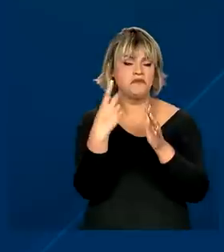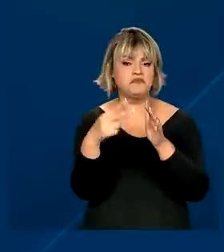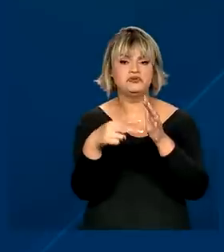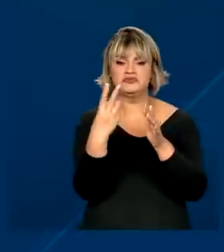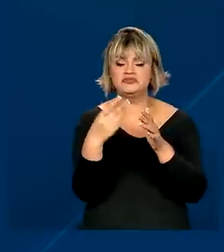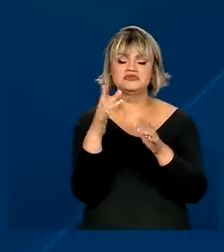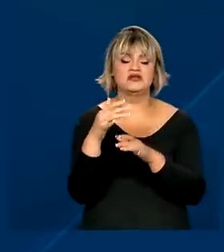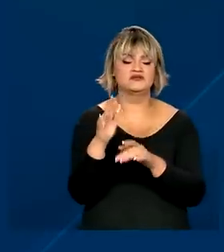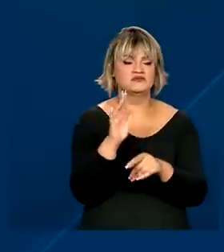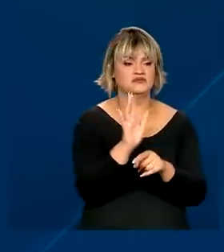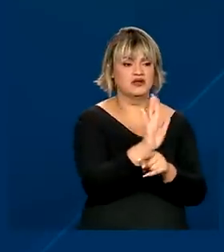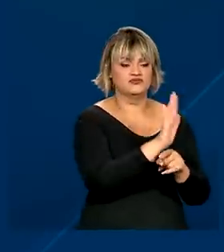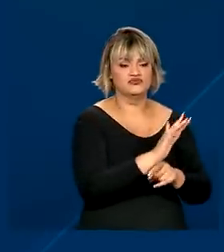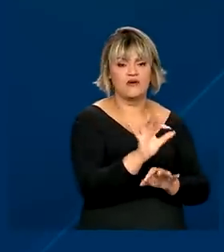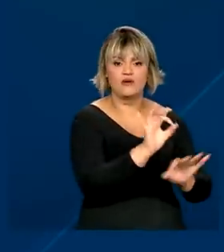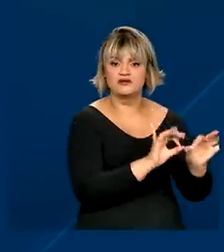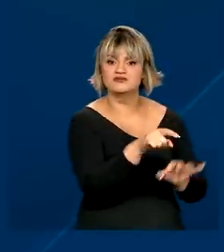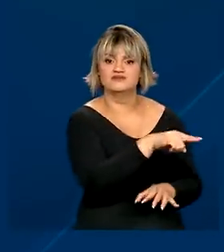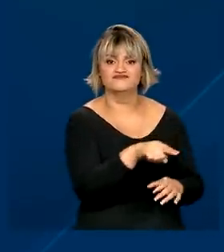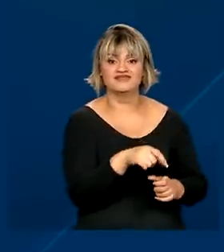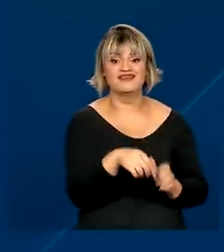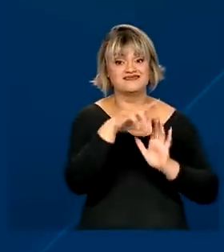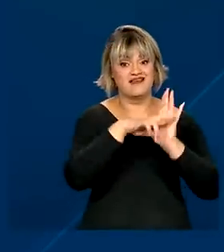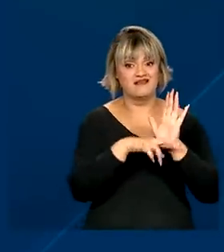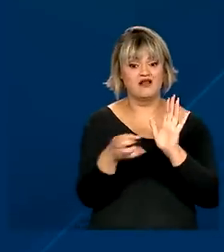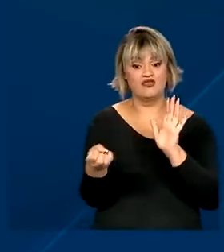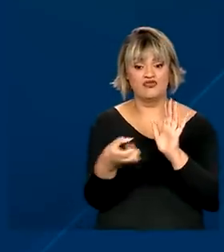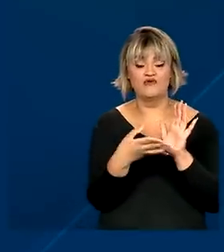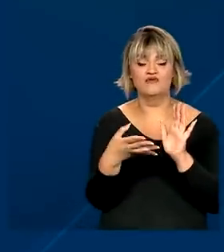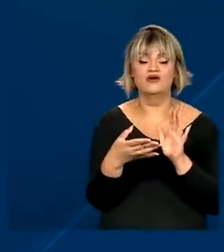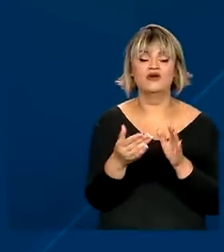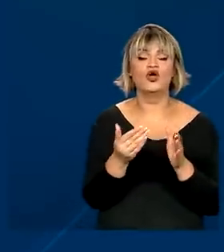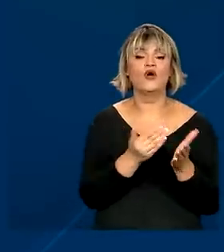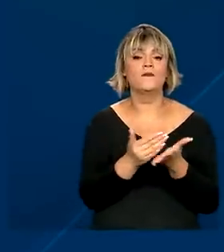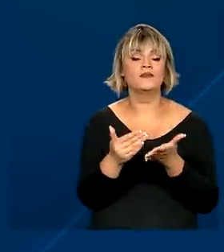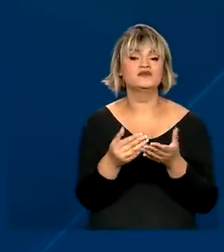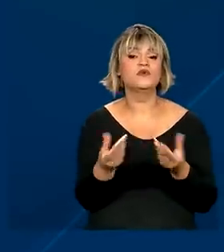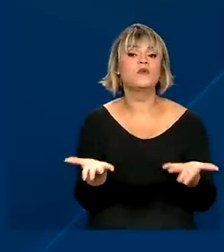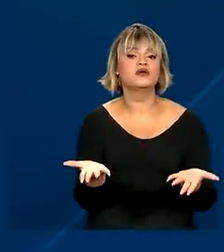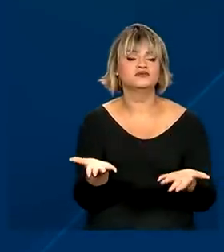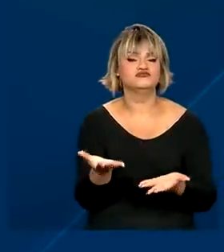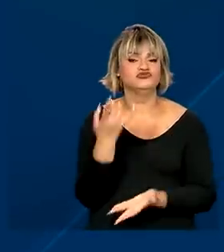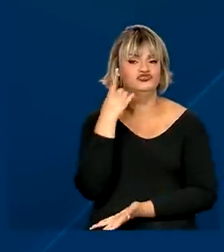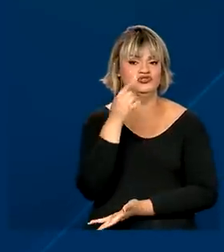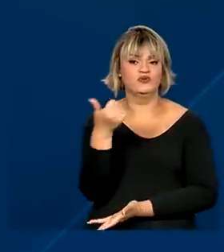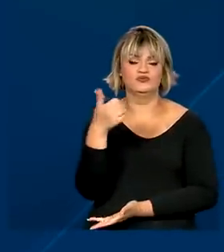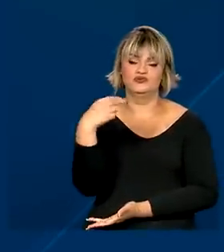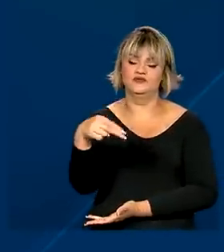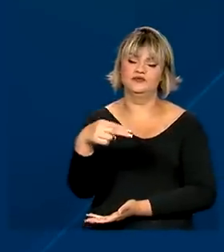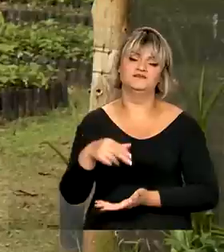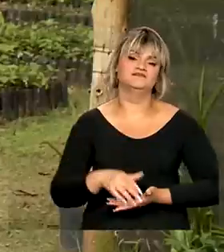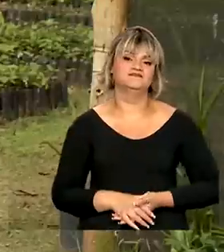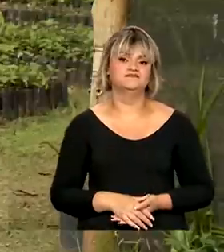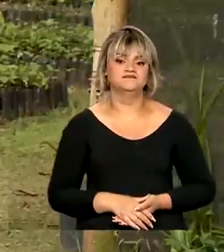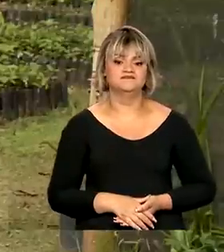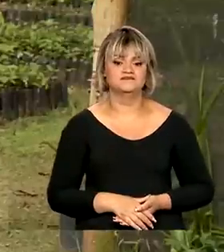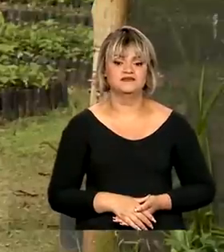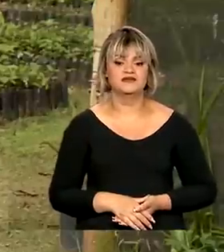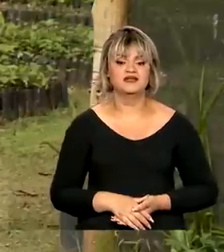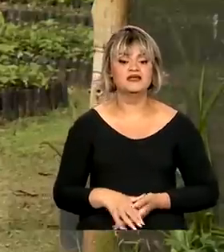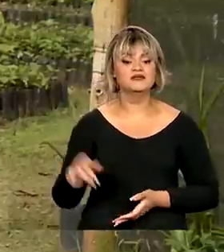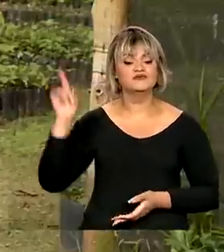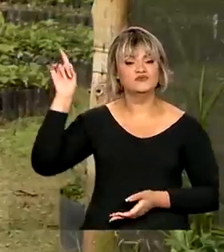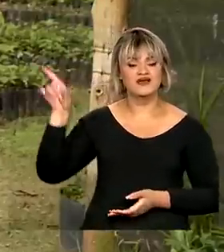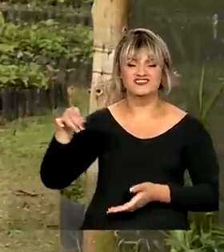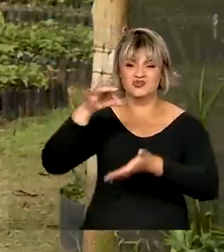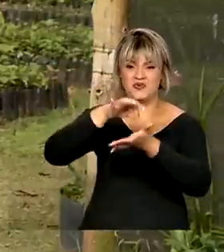processo produtivo. As novas regras estão valendo desde o dia 1º de novembro. A ideia de se